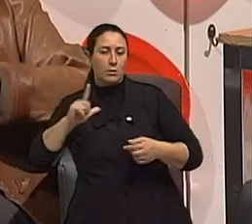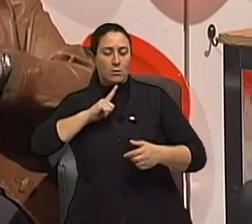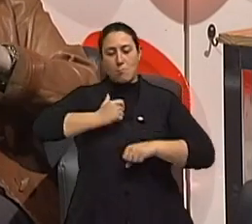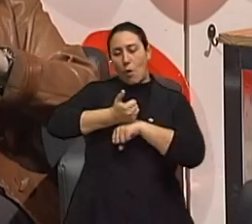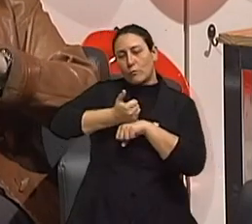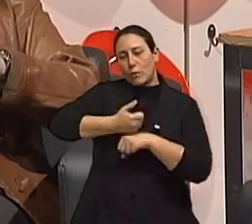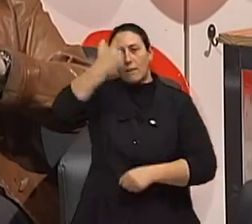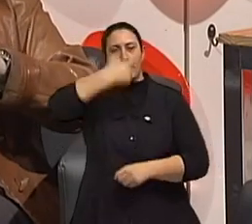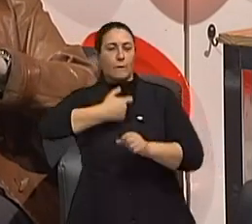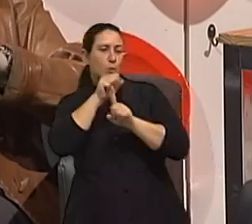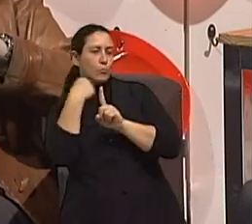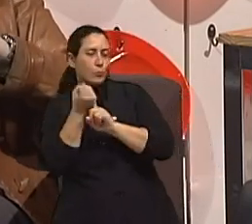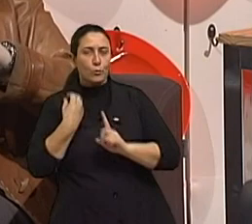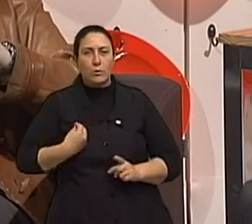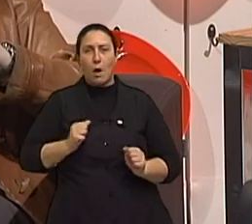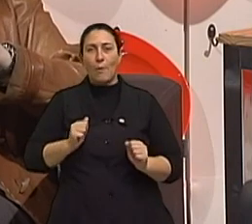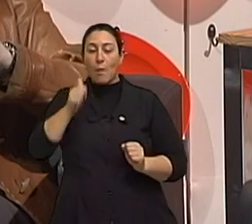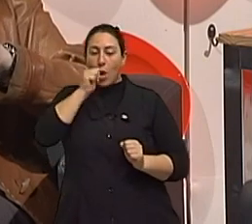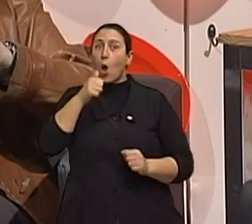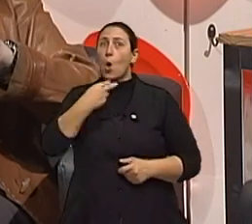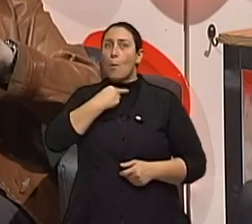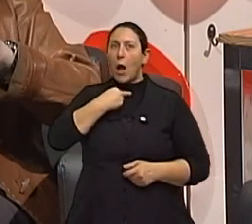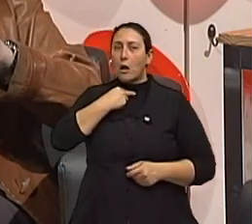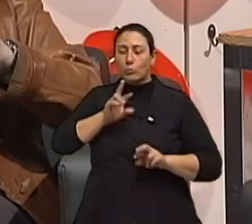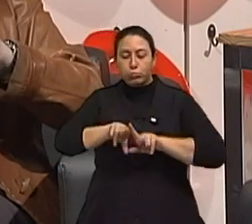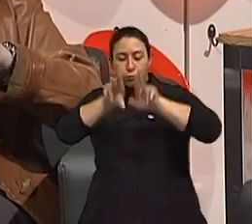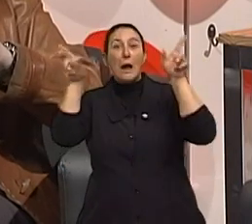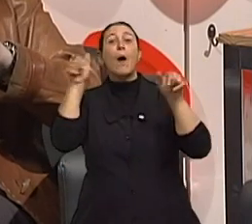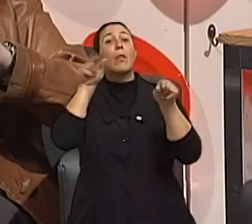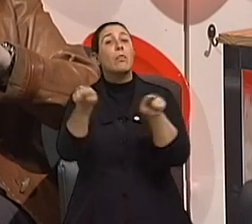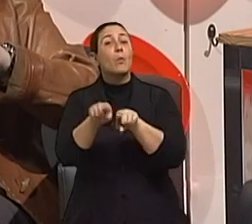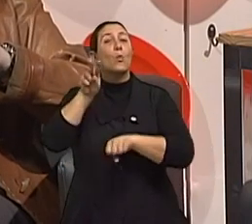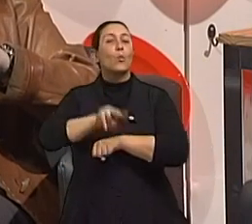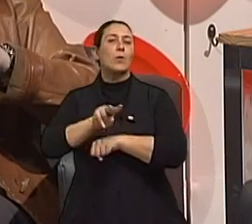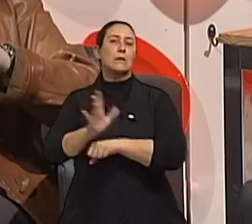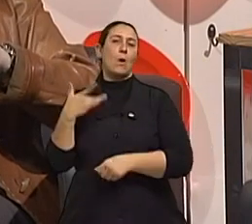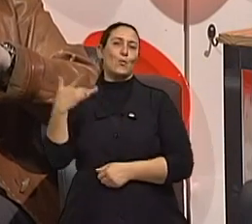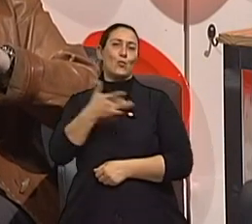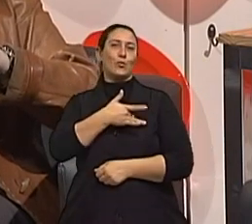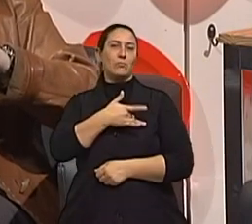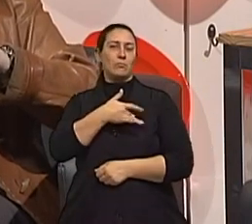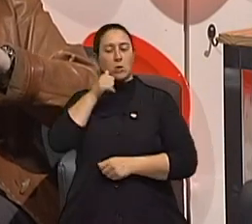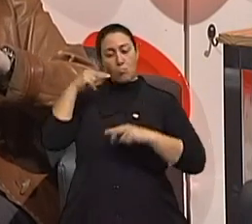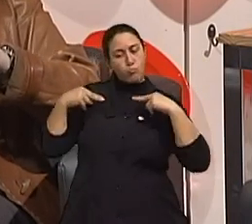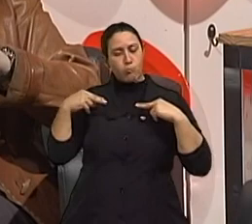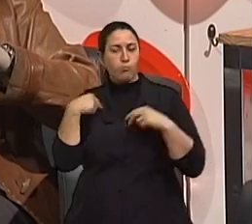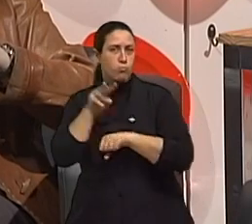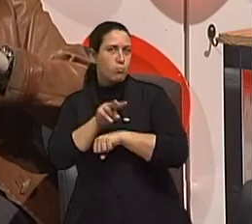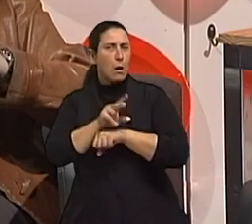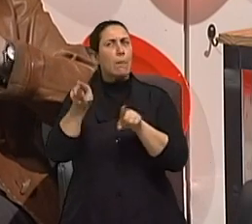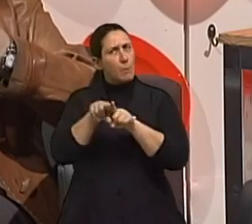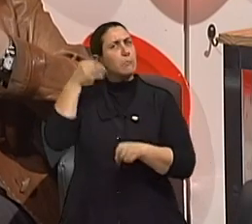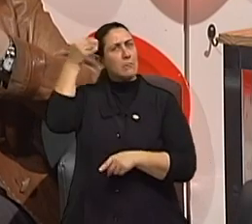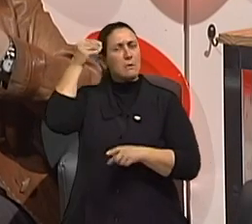tem a vida social. A mulher é mais ocupada com a sua saúde física e psíquica, talvez,